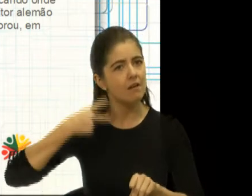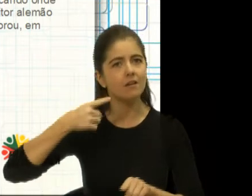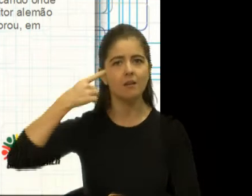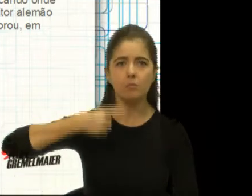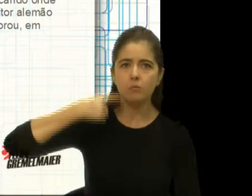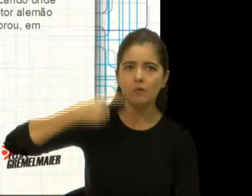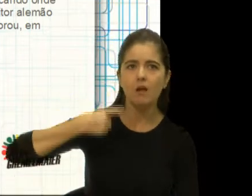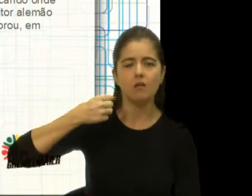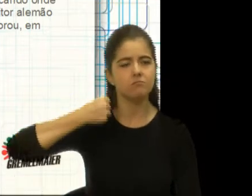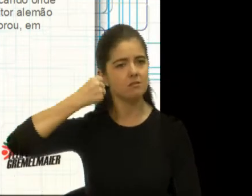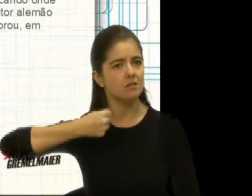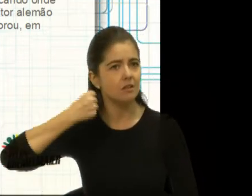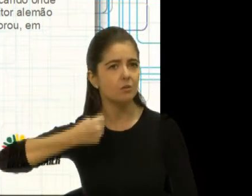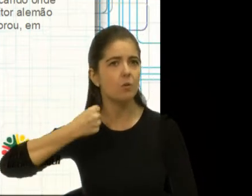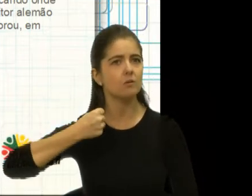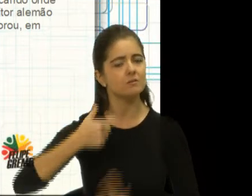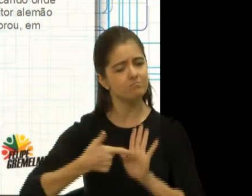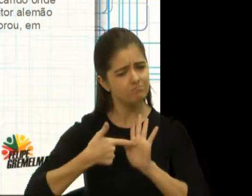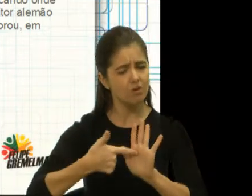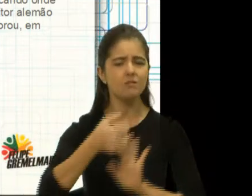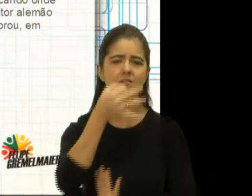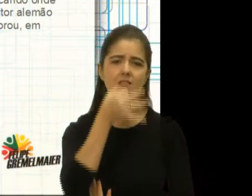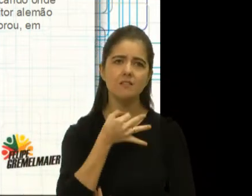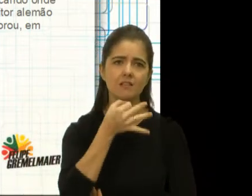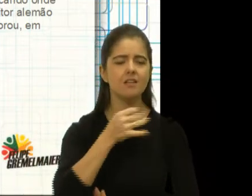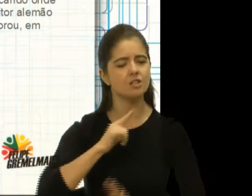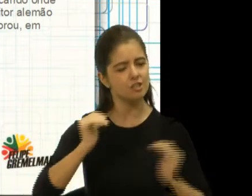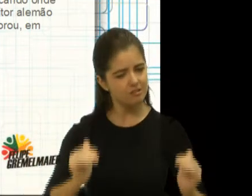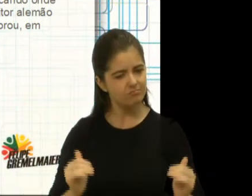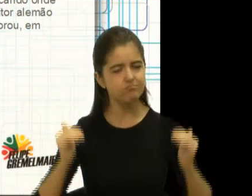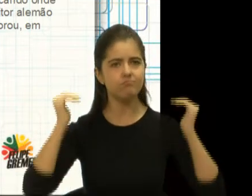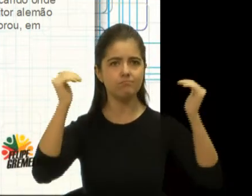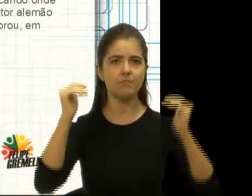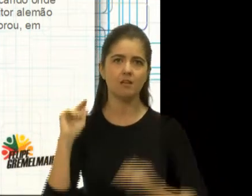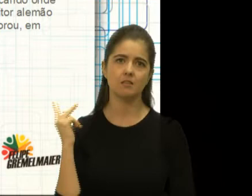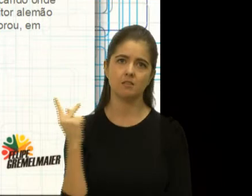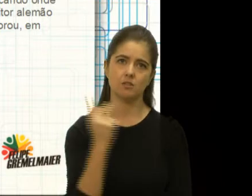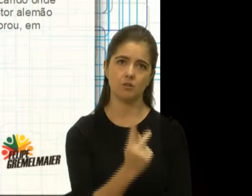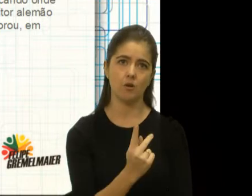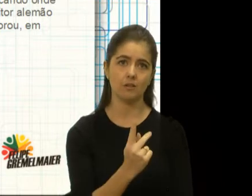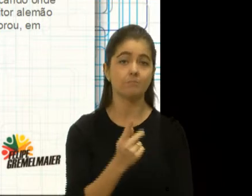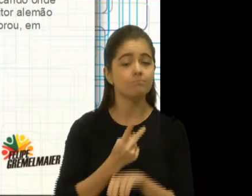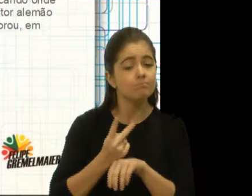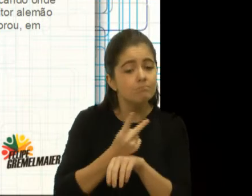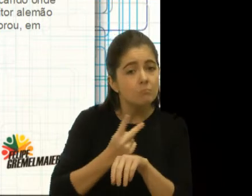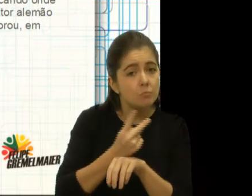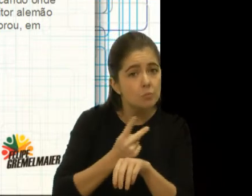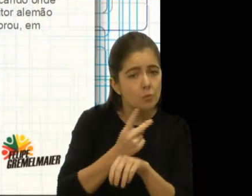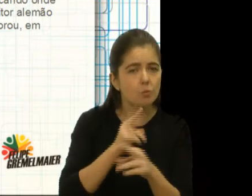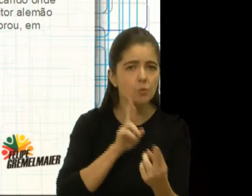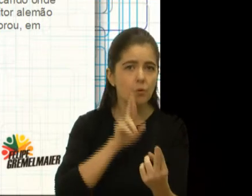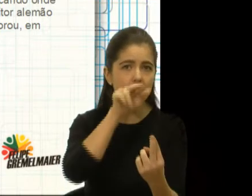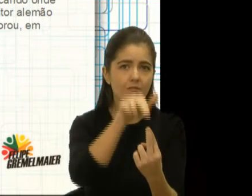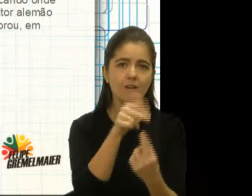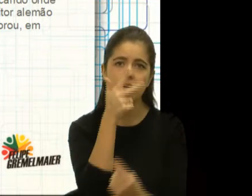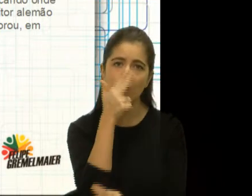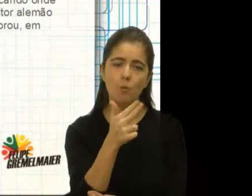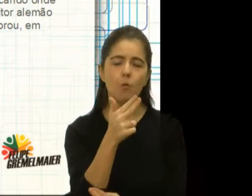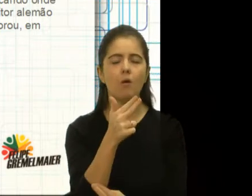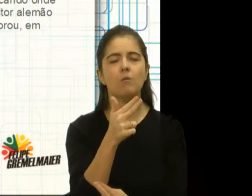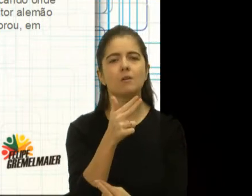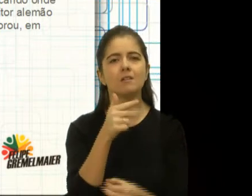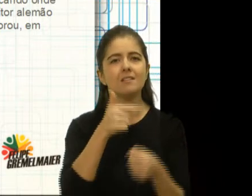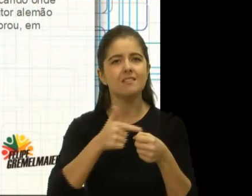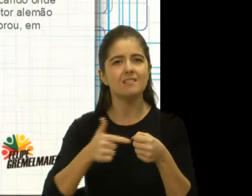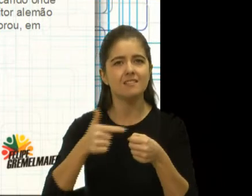Caxias do Sul num patamar diferenciado através de toda a sua história. A gente procurou como referência o que acontece em Londres,